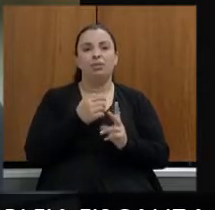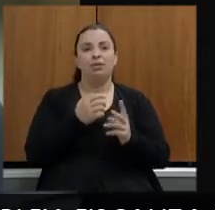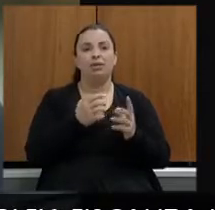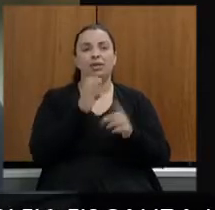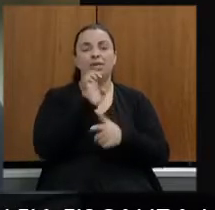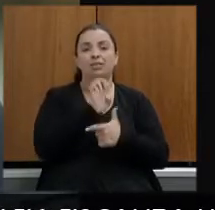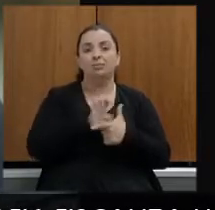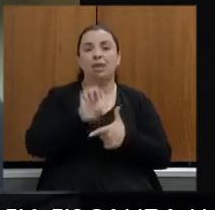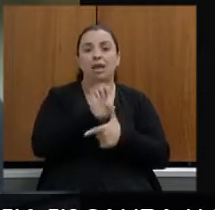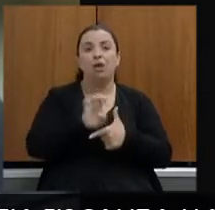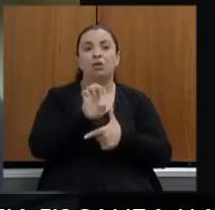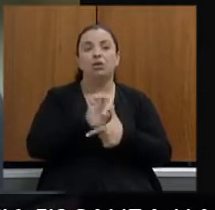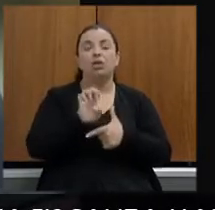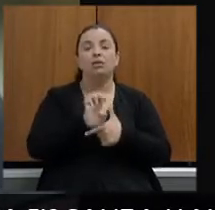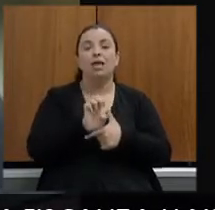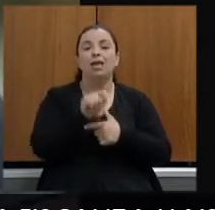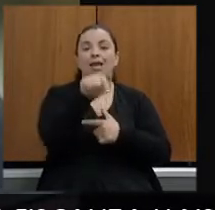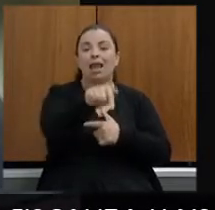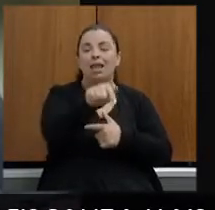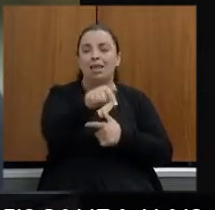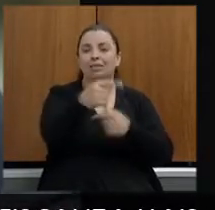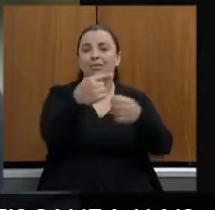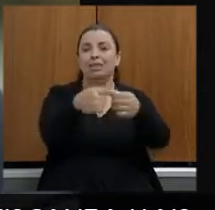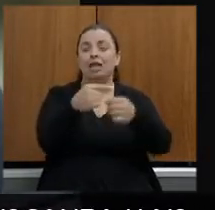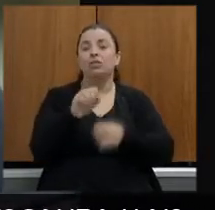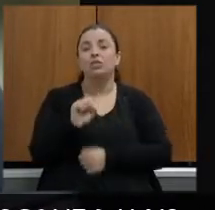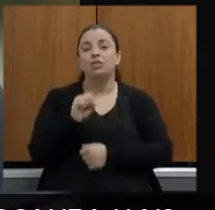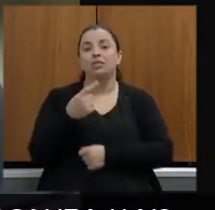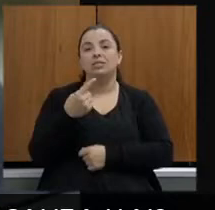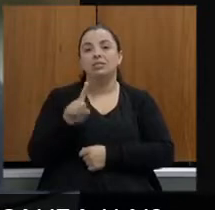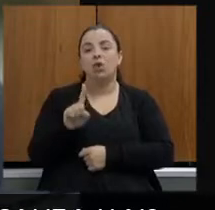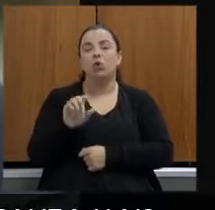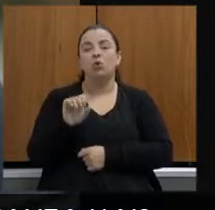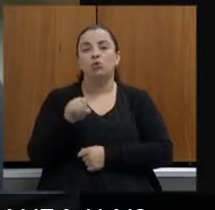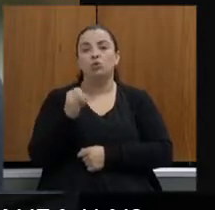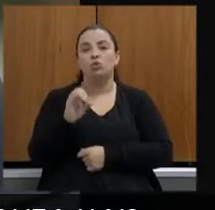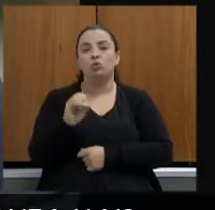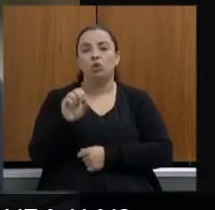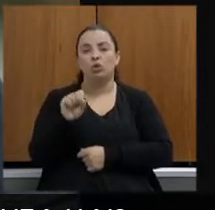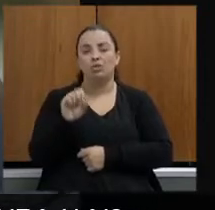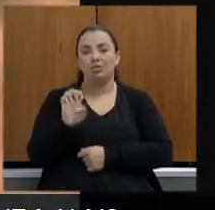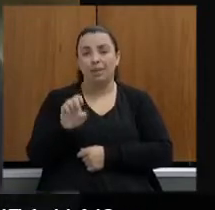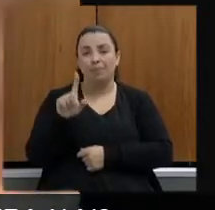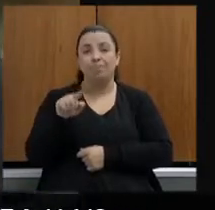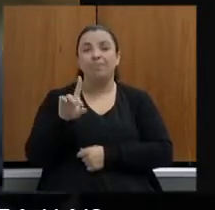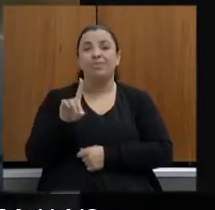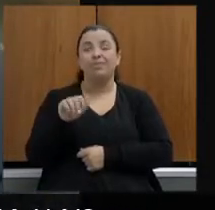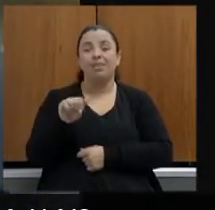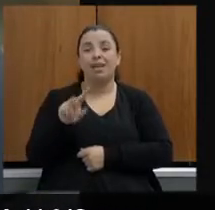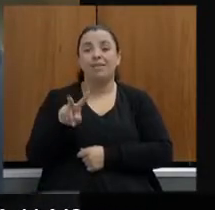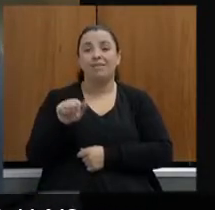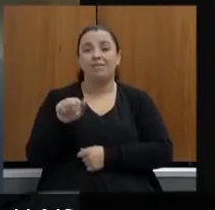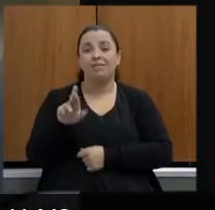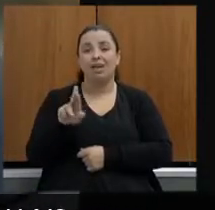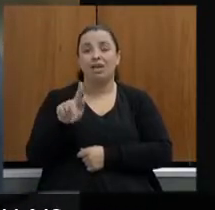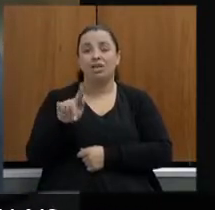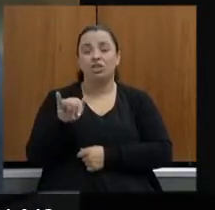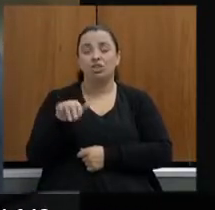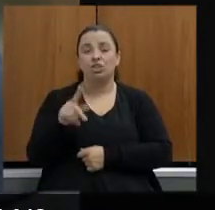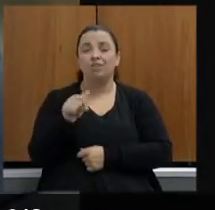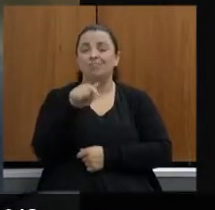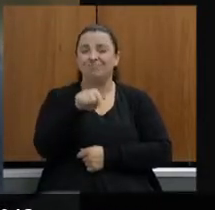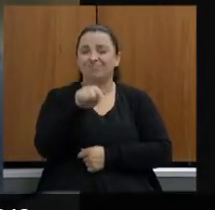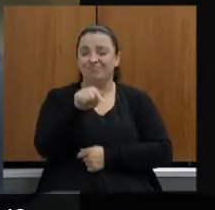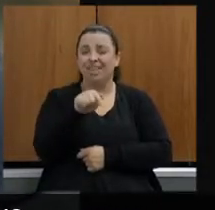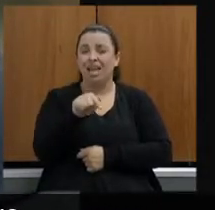nós sabemos que a população dali sofre constantemente independentemente de chuva mesmo